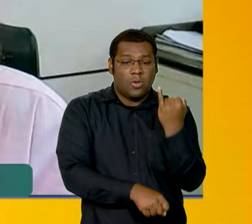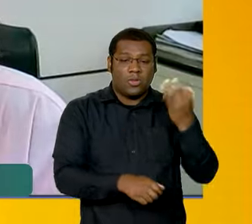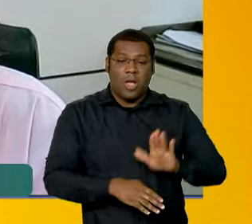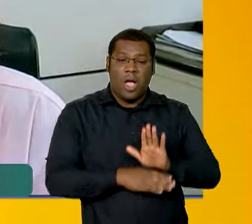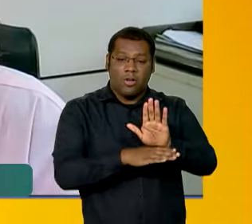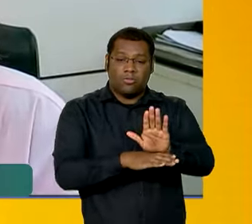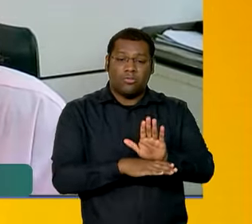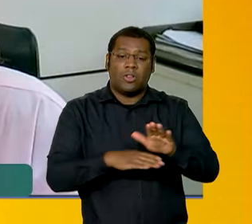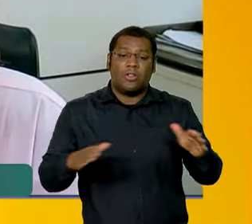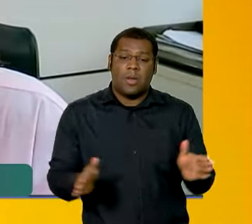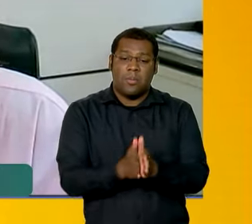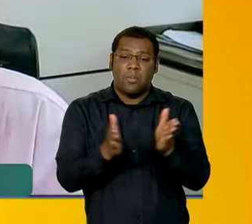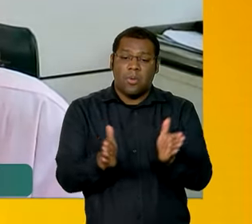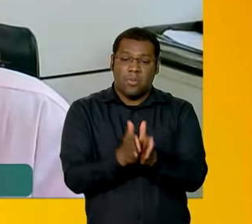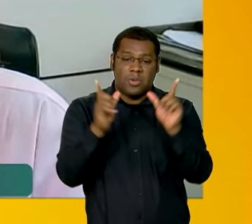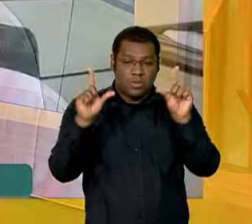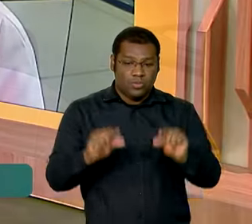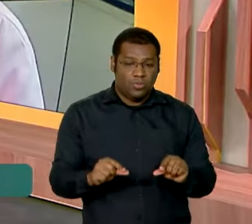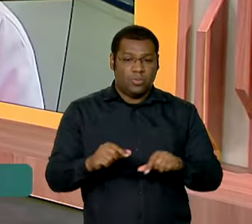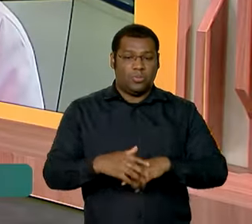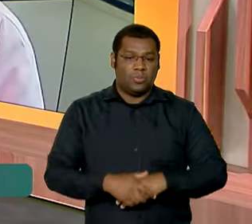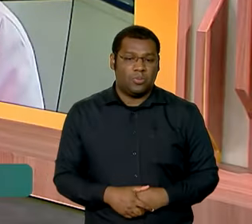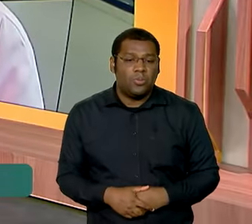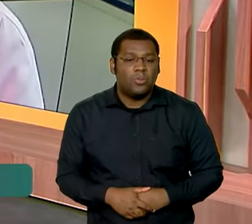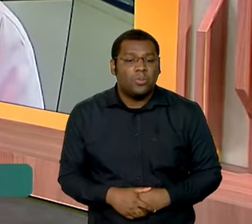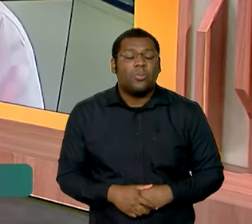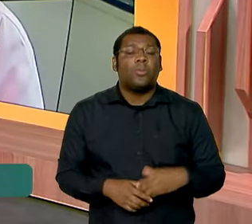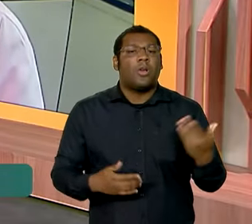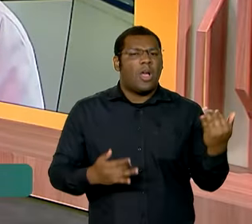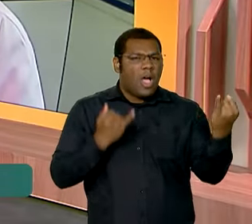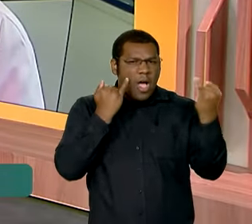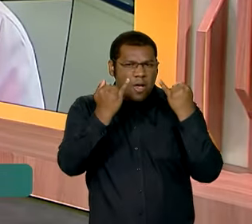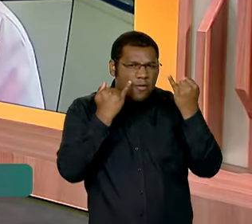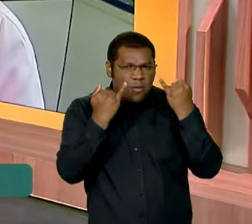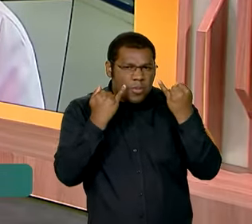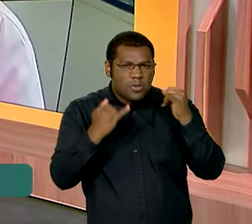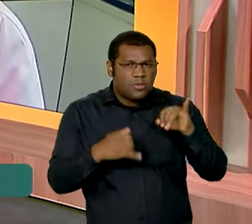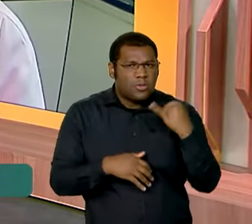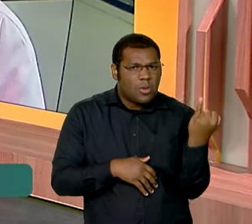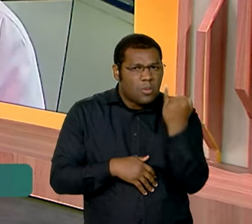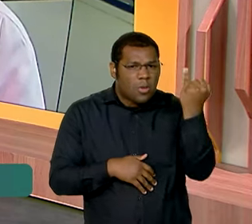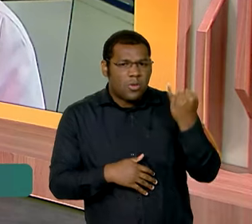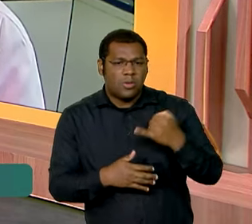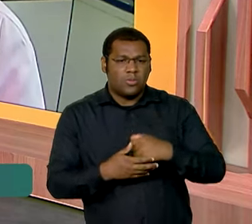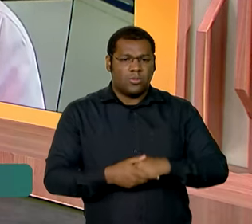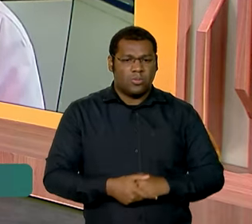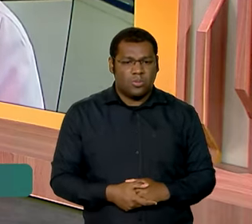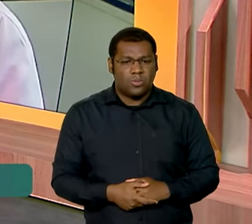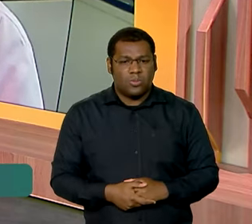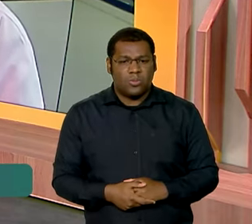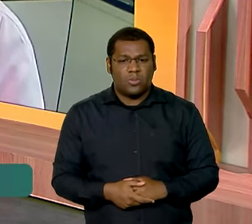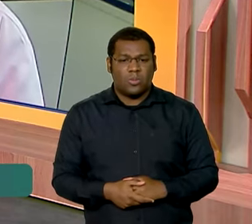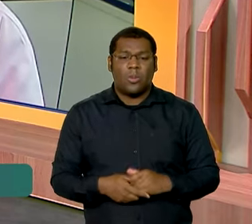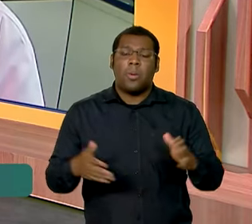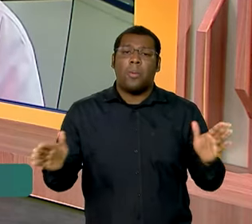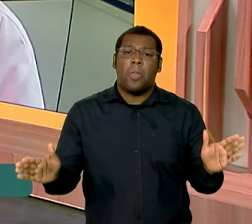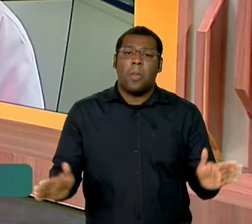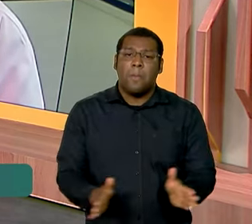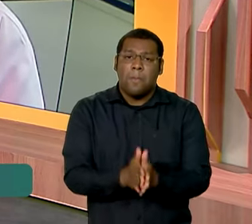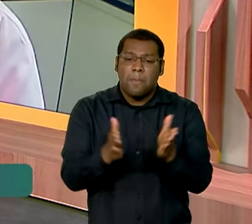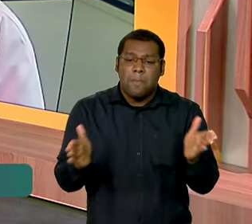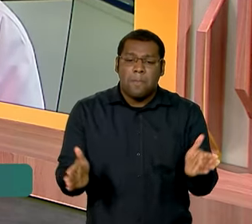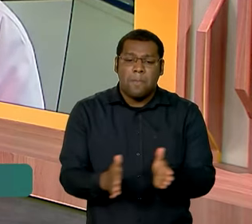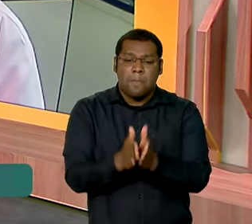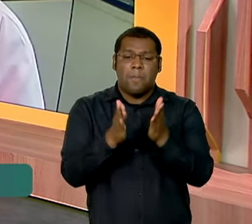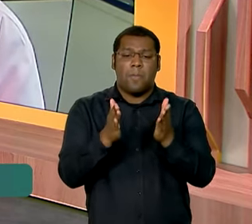pobreza entre gerações. Agora, diretora, um dado chama a atenção, que o estudo mostra que a situação de pobreza, ou extrema